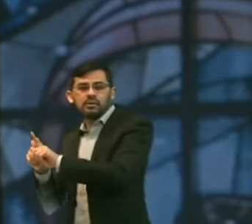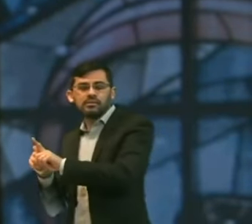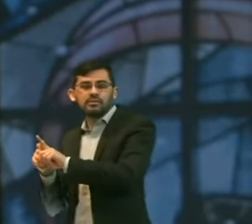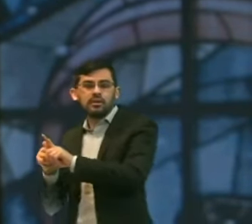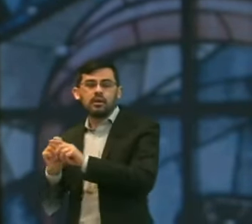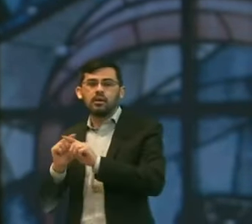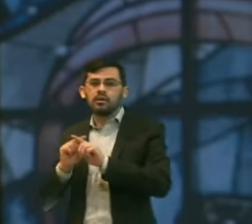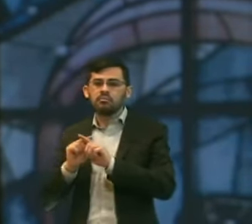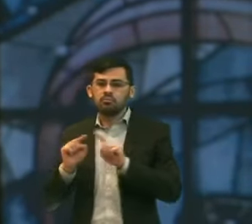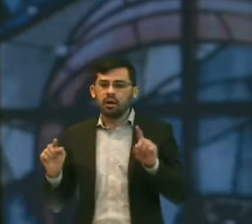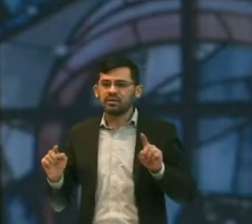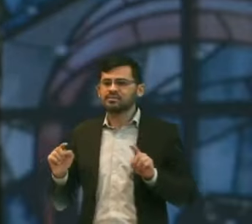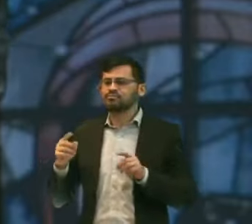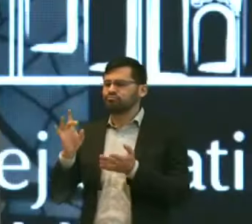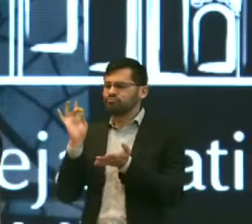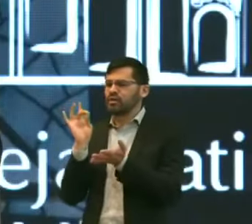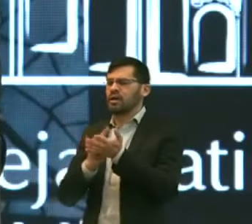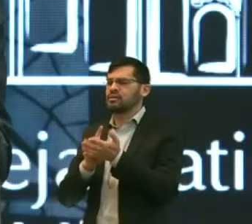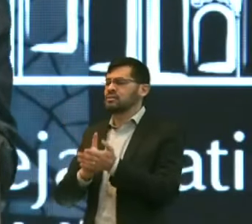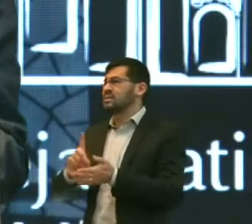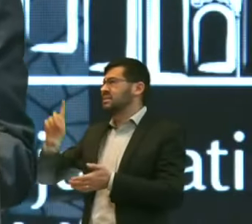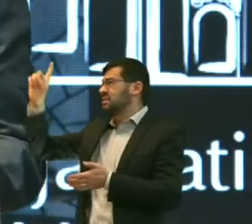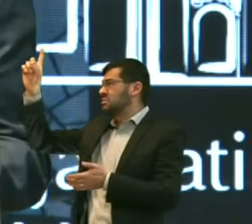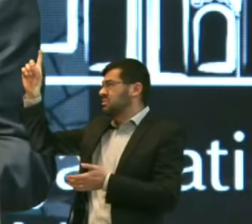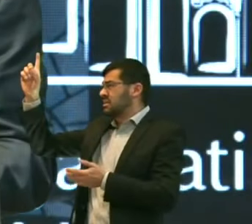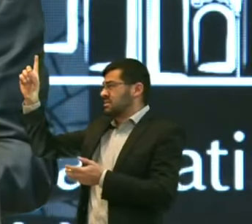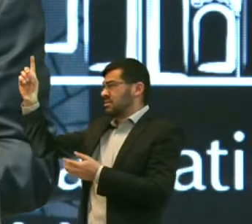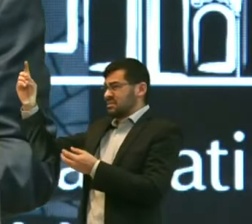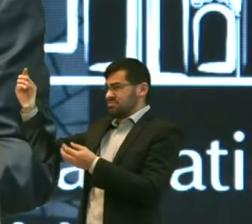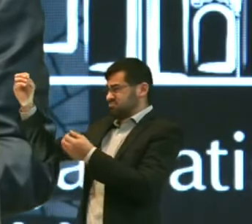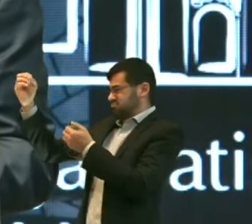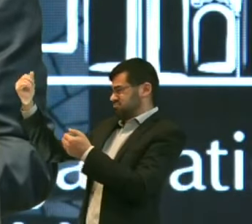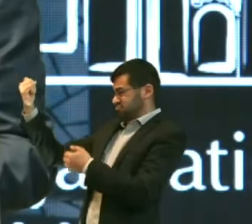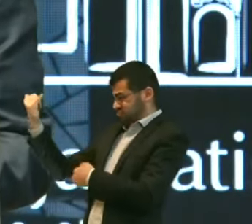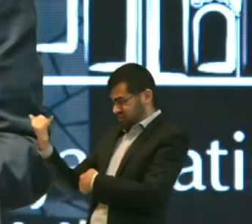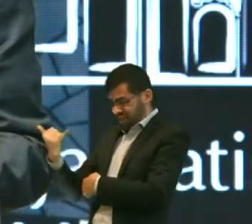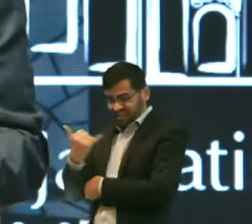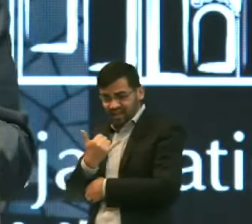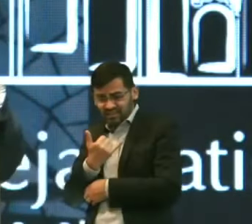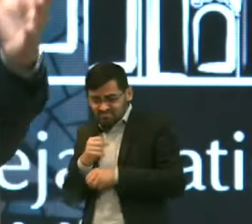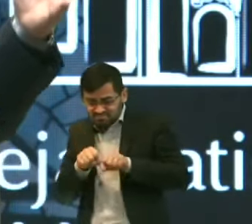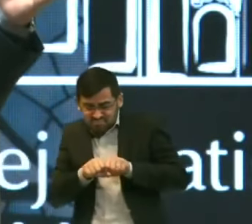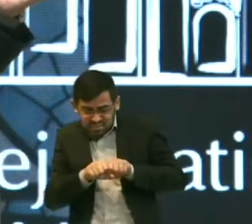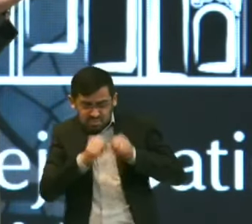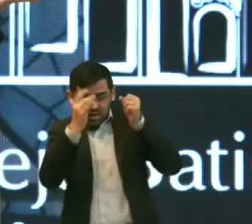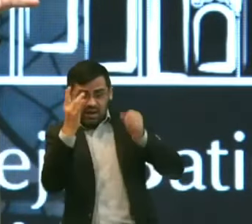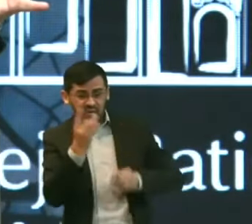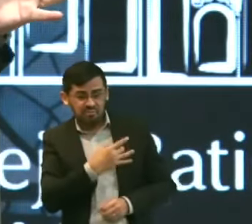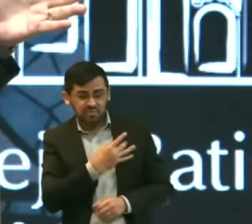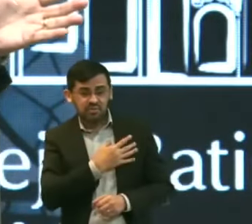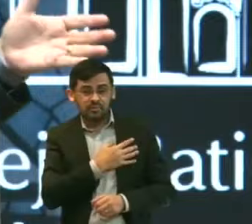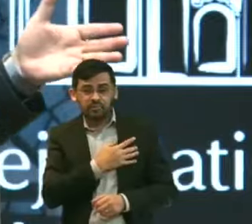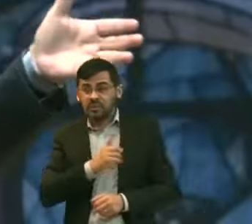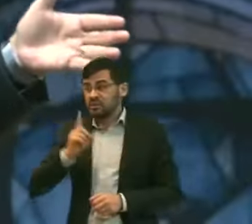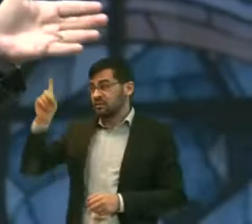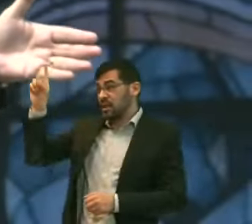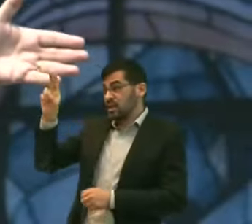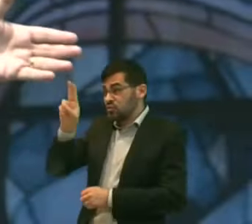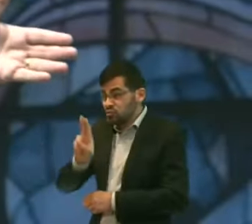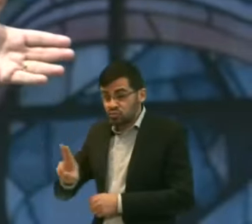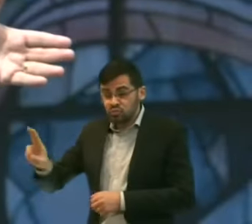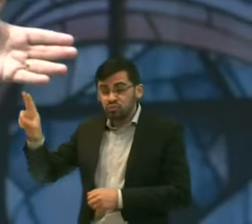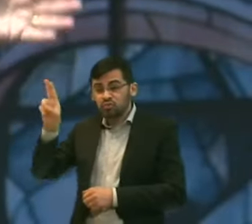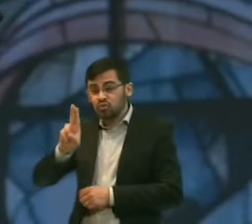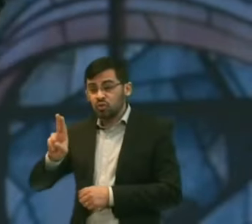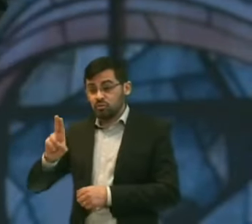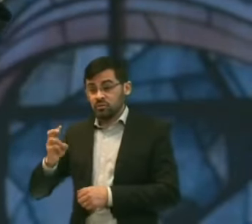E Deus teve Que quebrar O meu medo Deus usou Três colegas Que compraram O